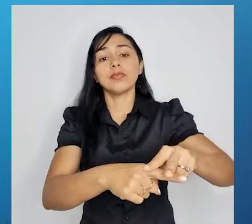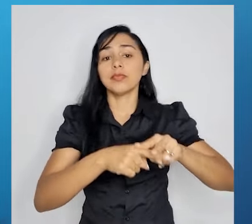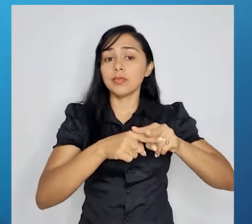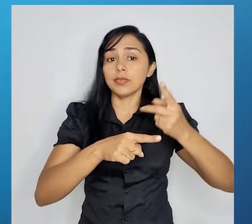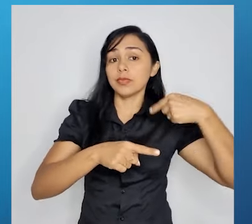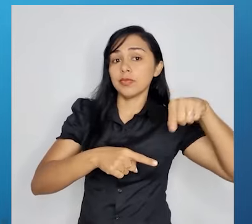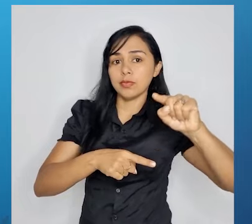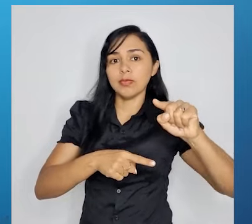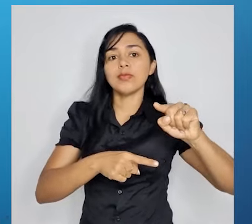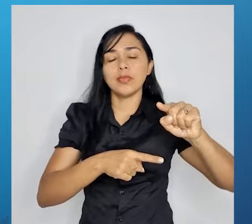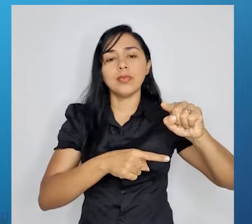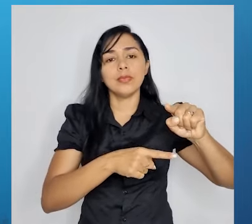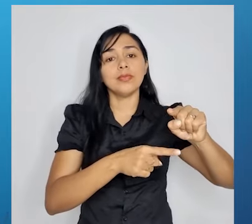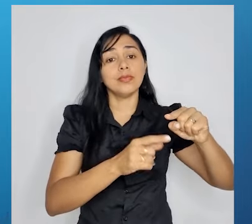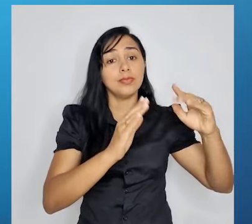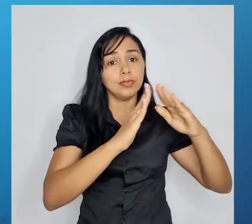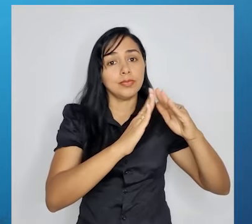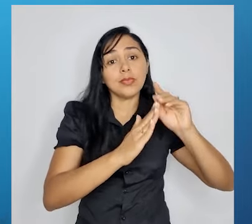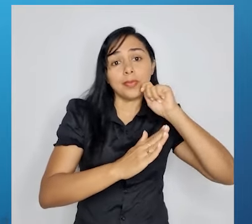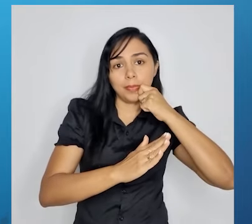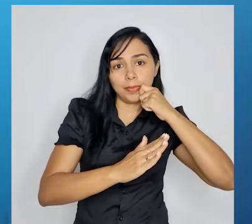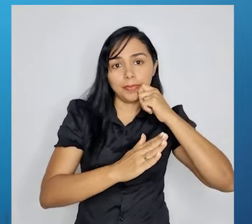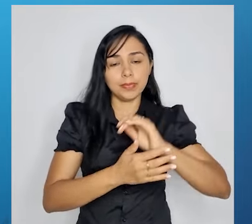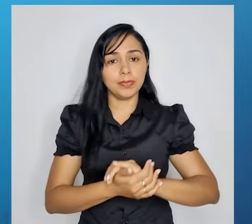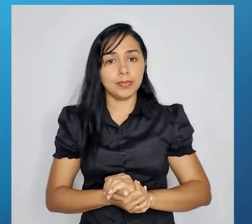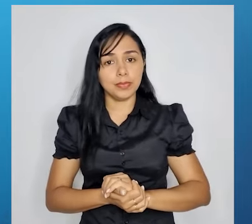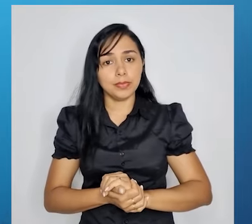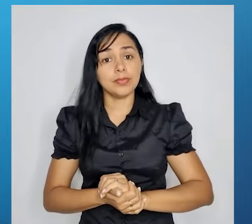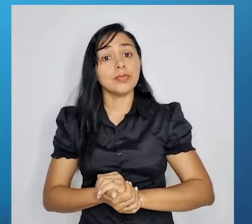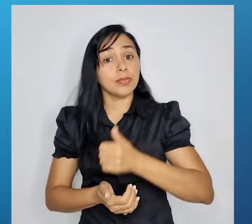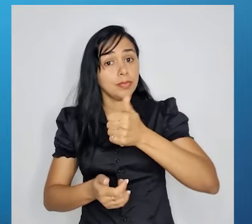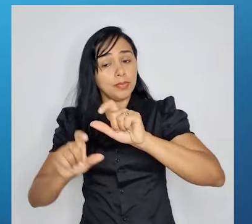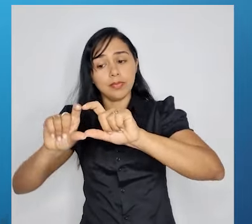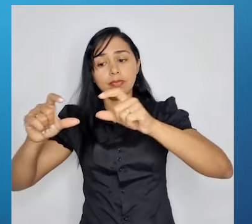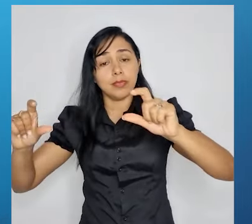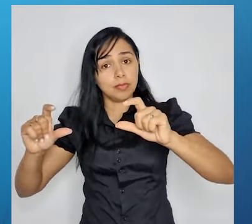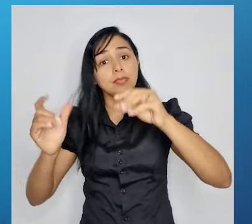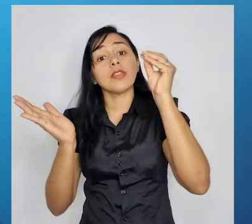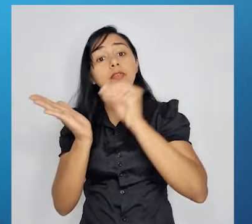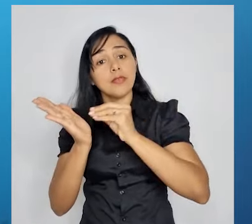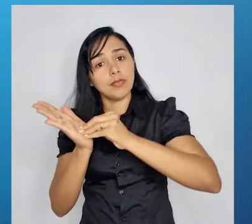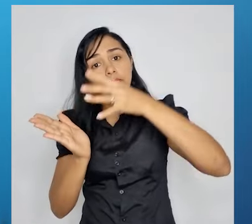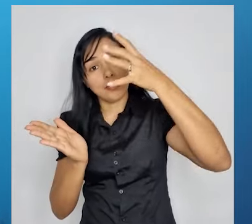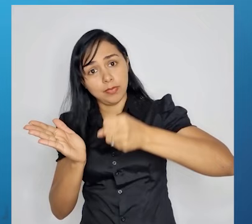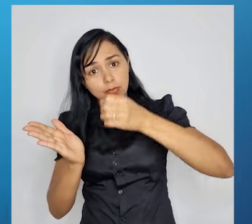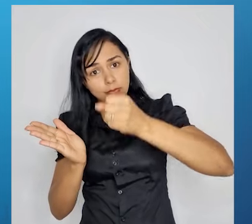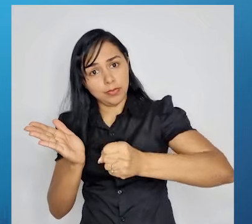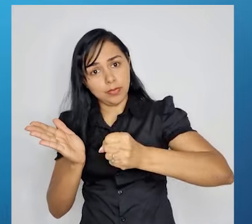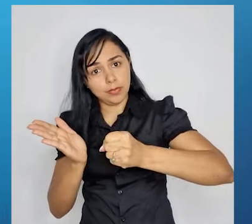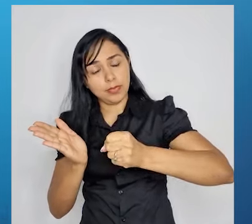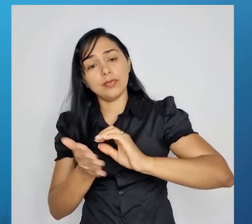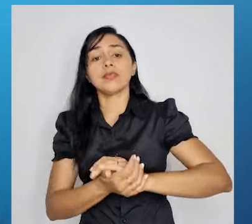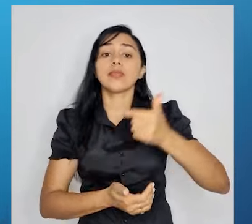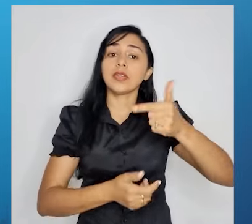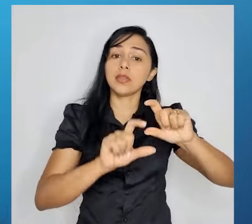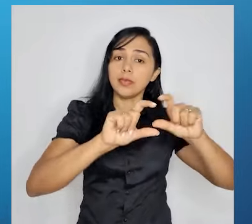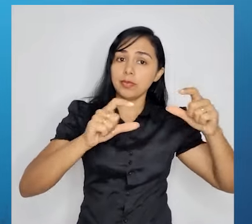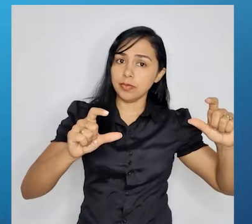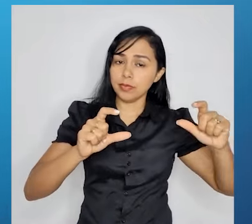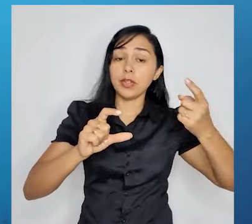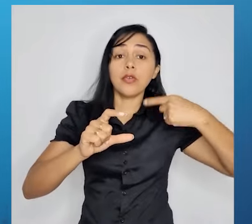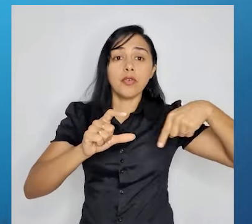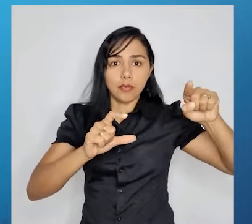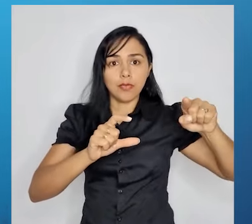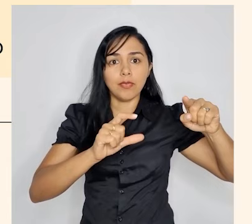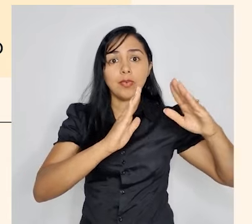padaria. Aqui a gente tem a primeira frase, faltou leite. A segunda frase, vou